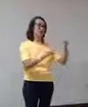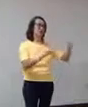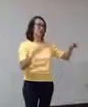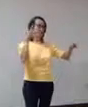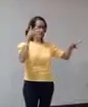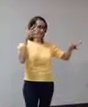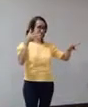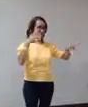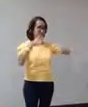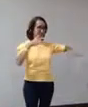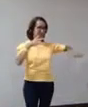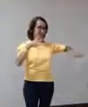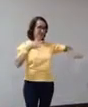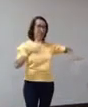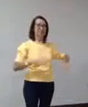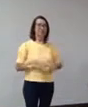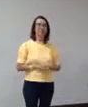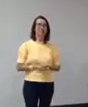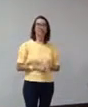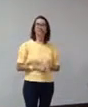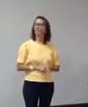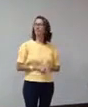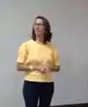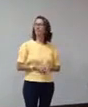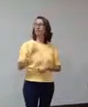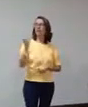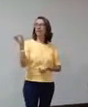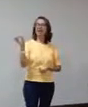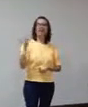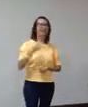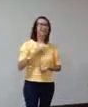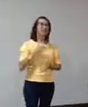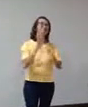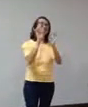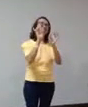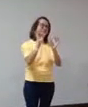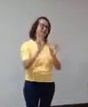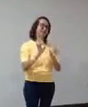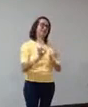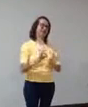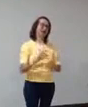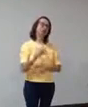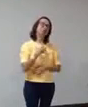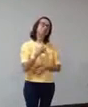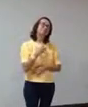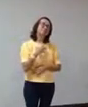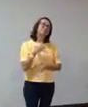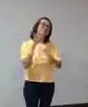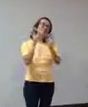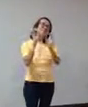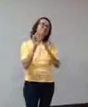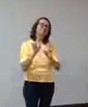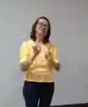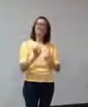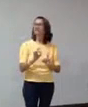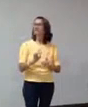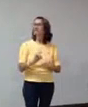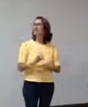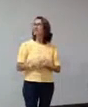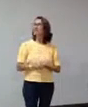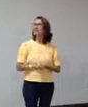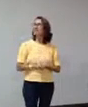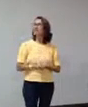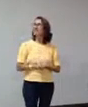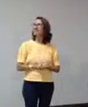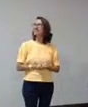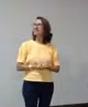É aqui, né? Essa, para mim, é muito especial também. Do Elinaldo, ele